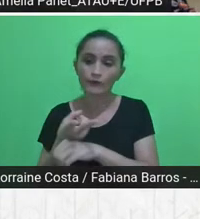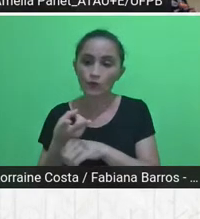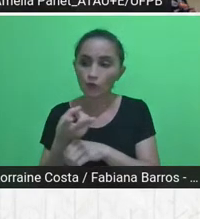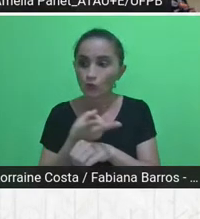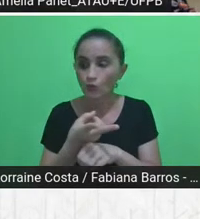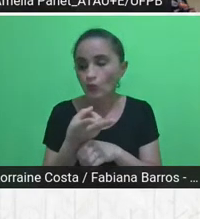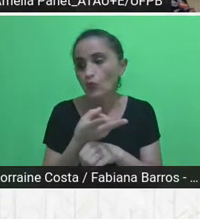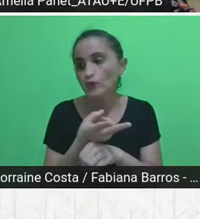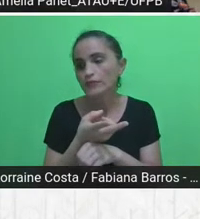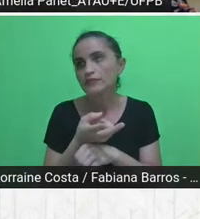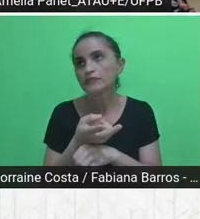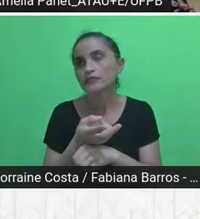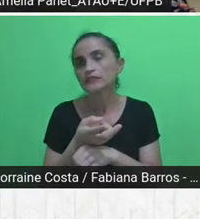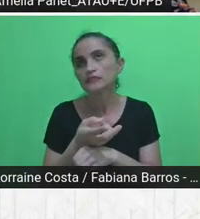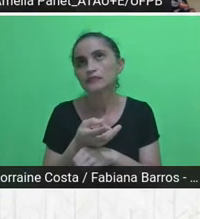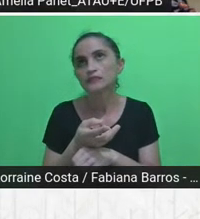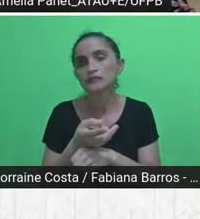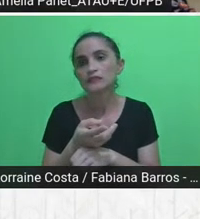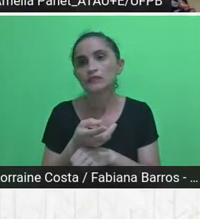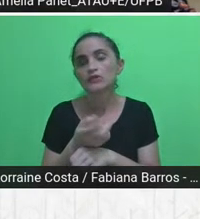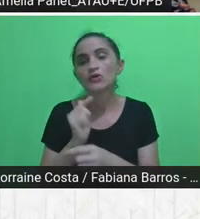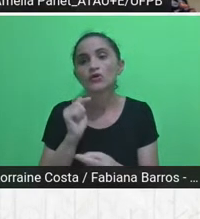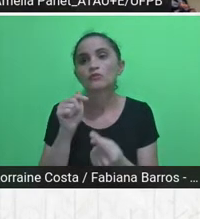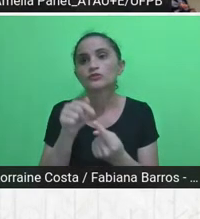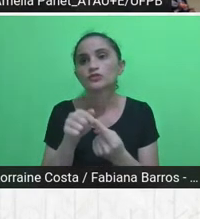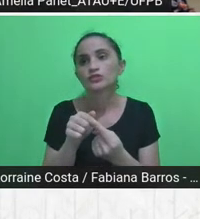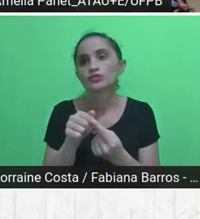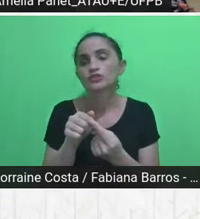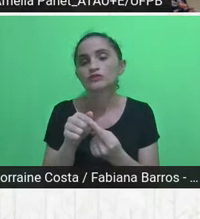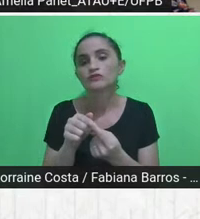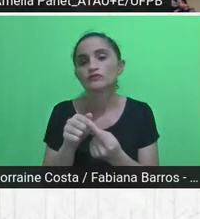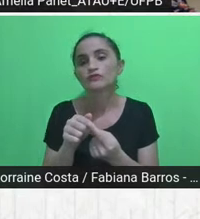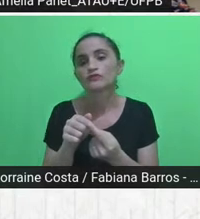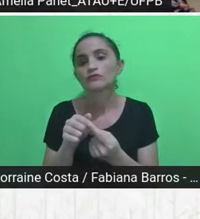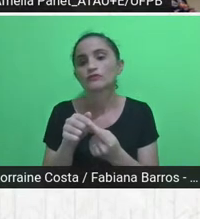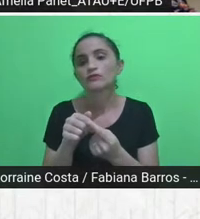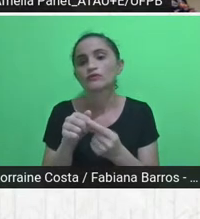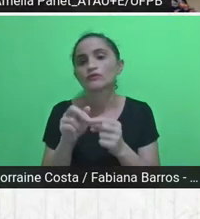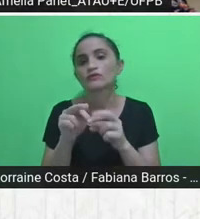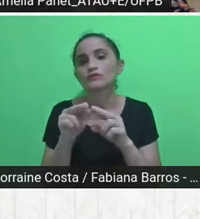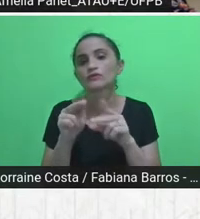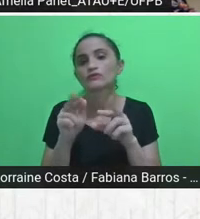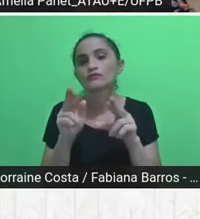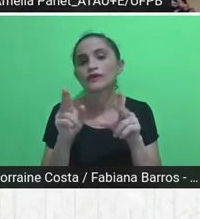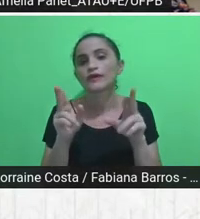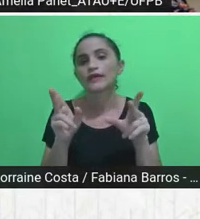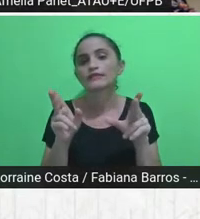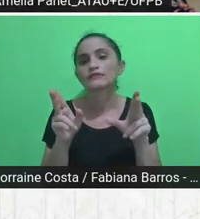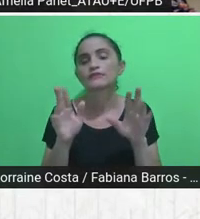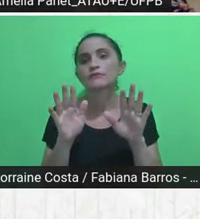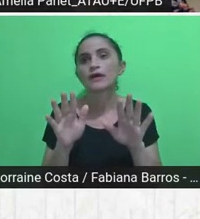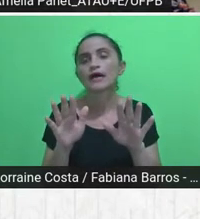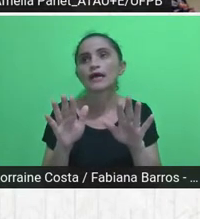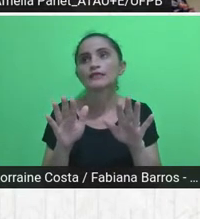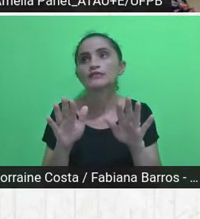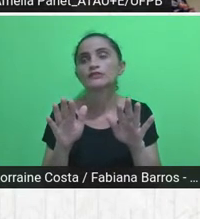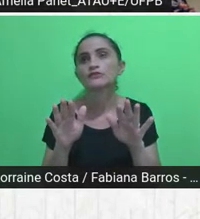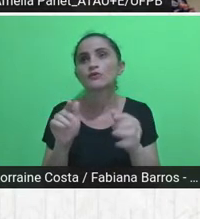claro, de objetivos múltiplos, mas de finalidades mais comuns, que é próprio da